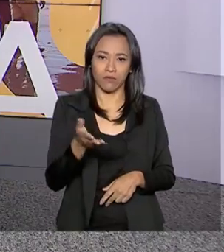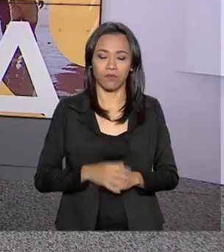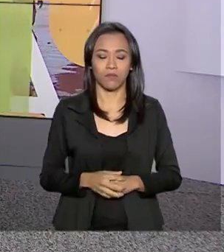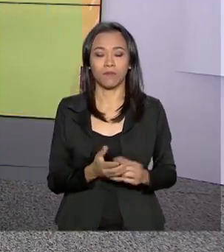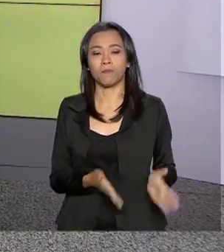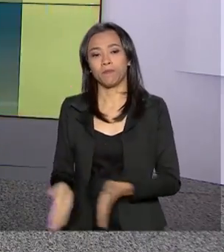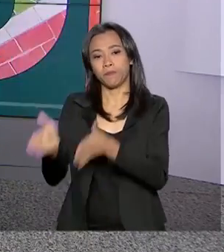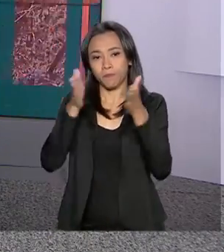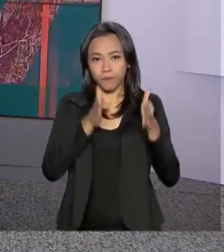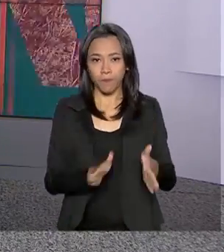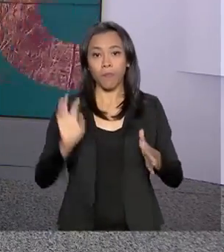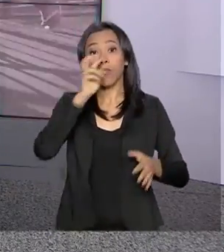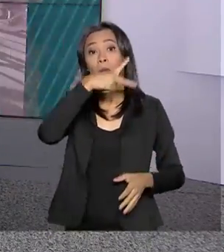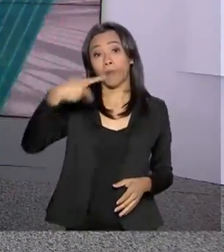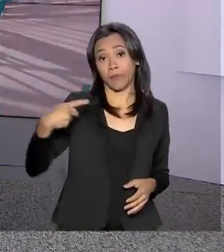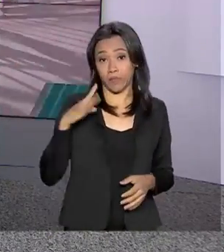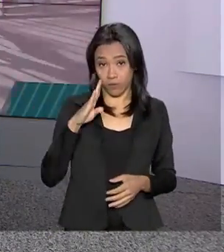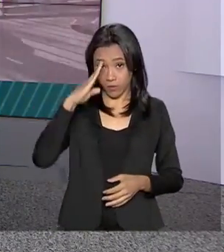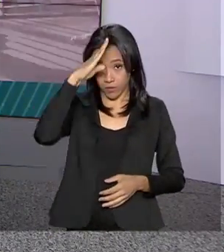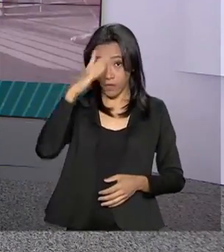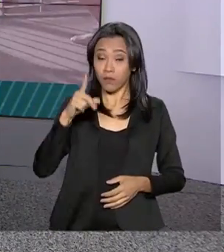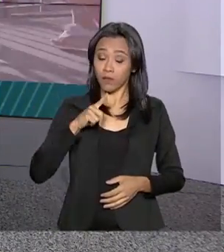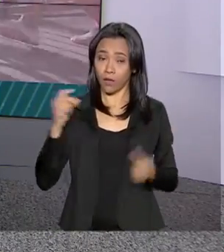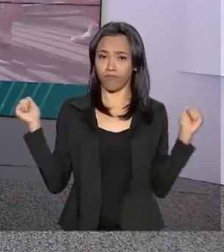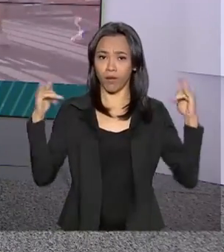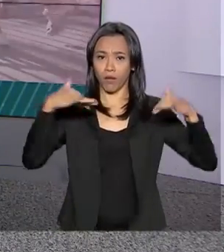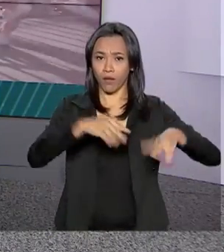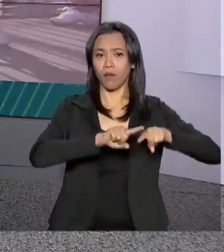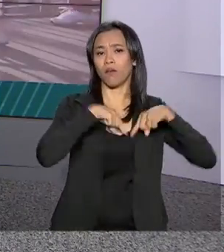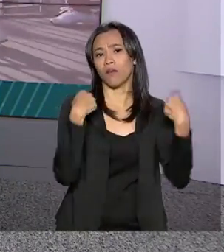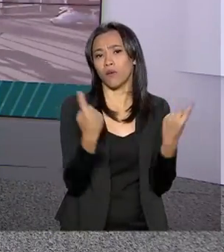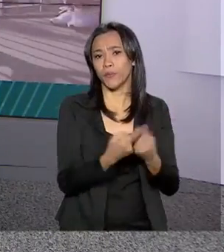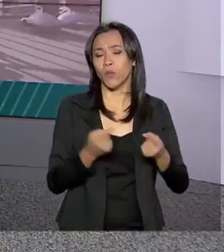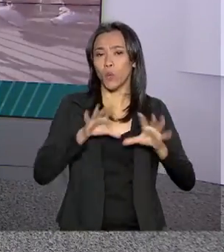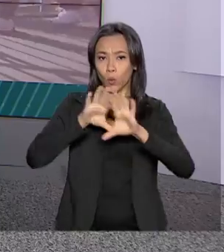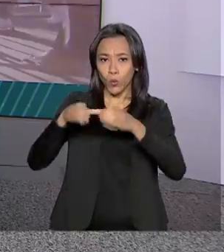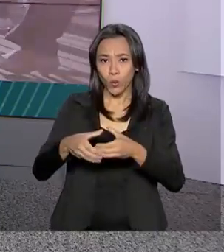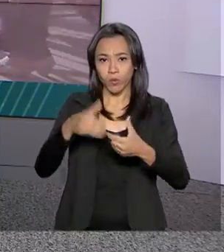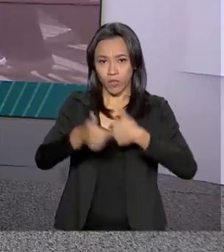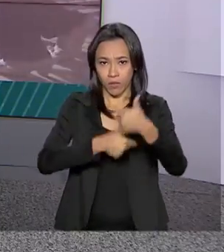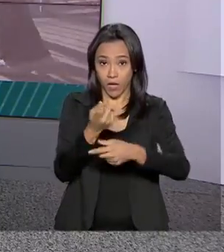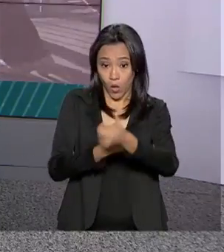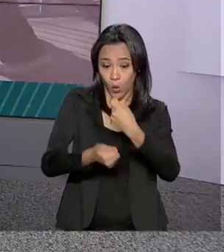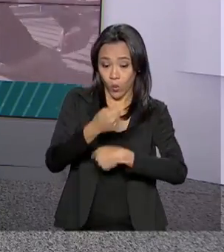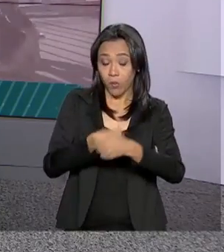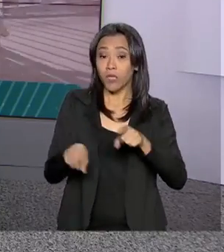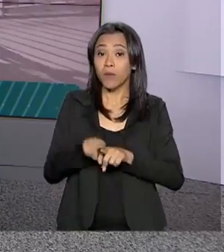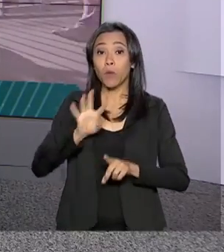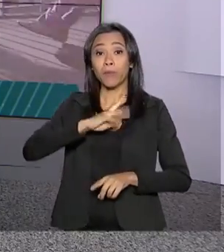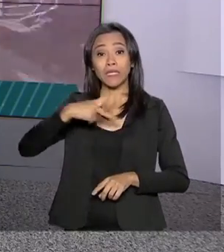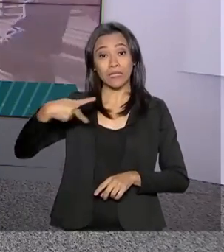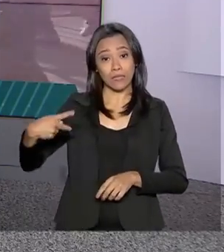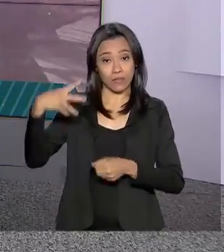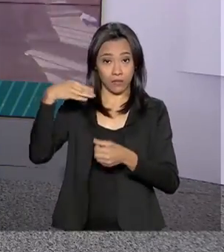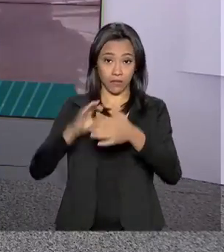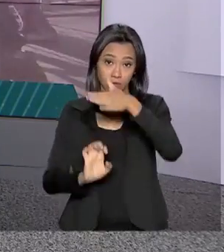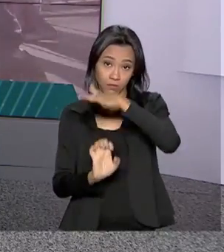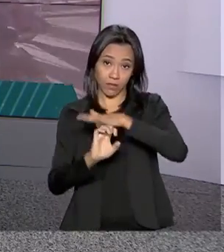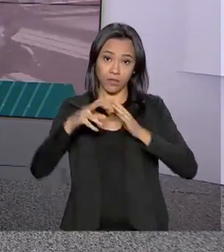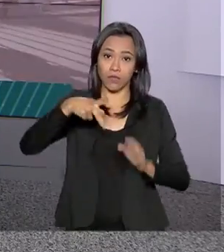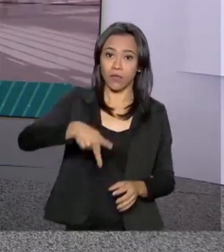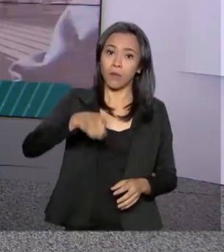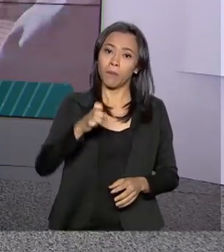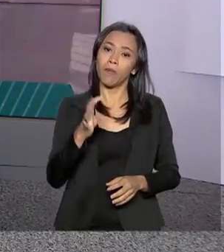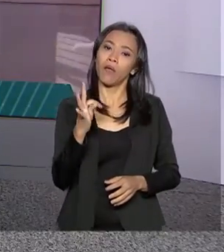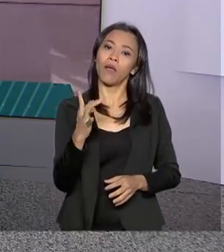E o presidente Jair Bolsonaro se reúne com a equipe econômica e com o presidente da Petrobras em busca de soluções para o